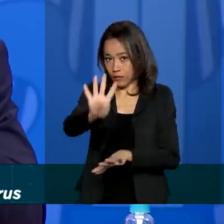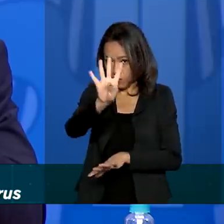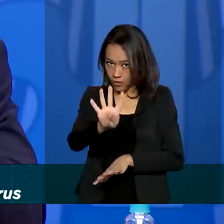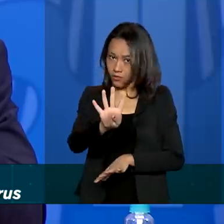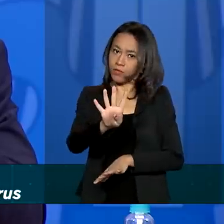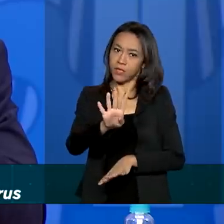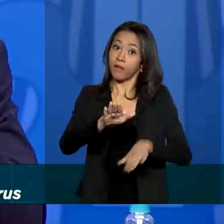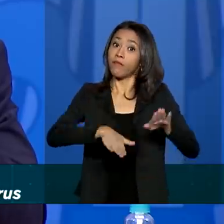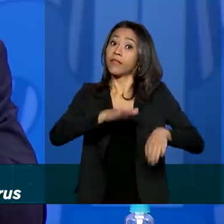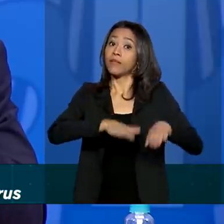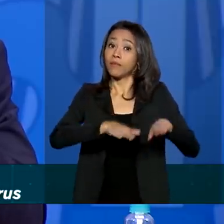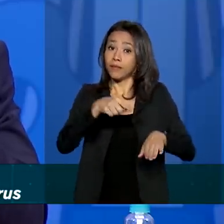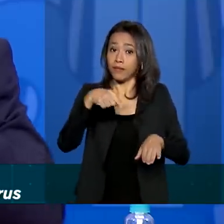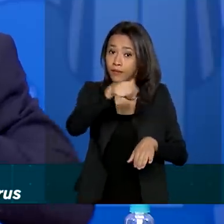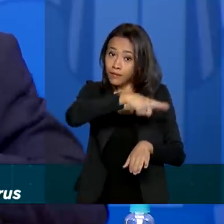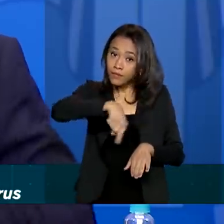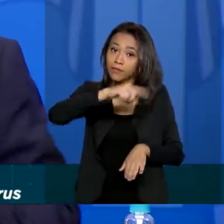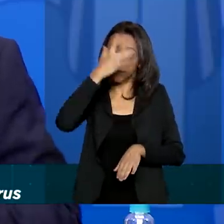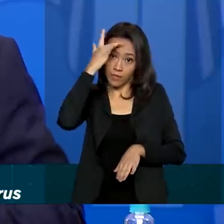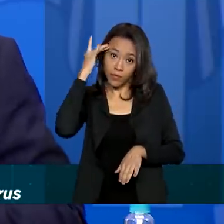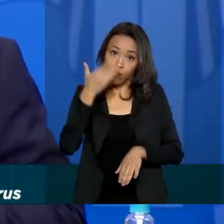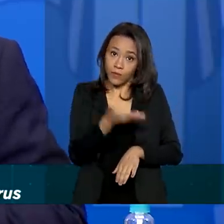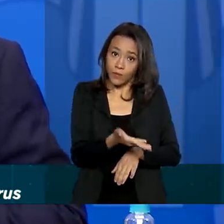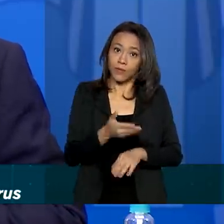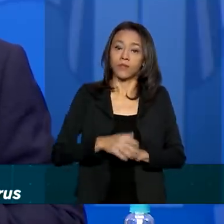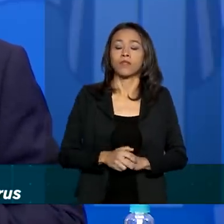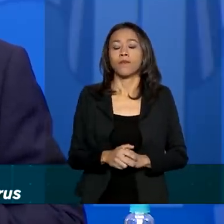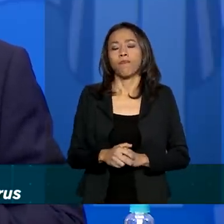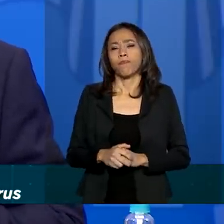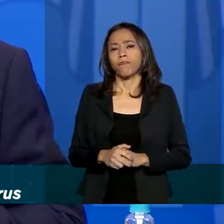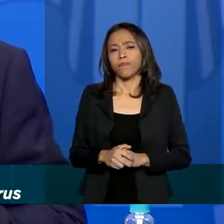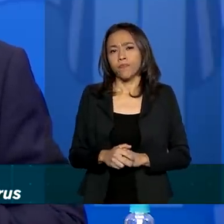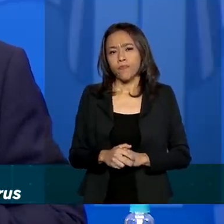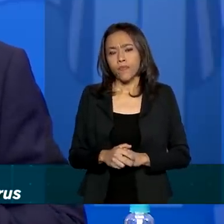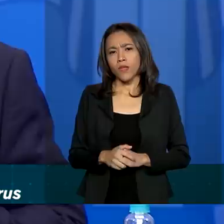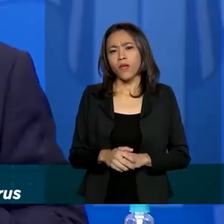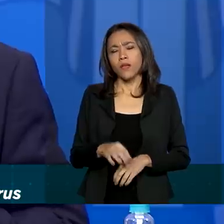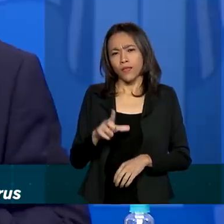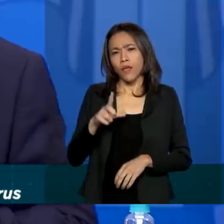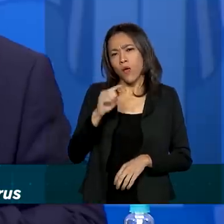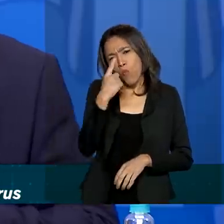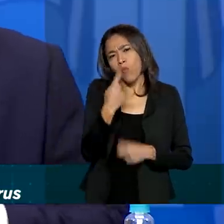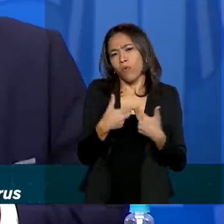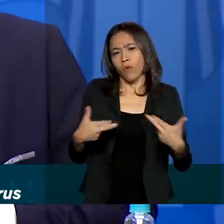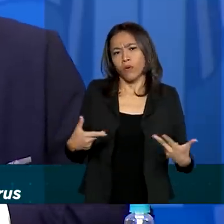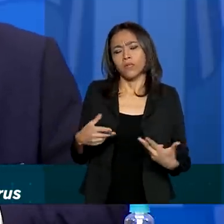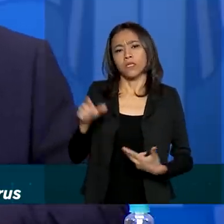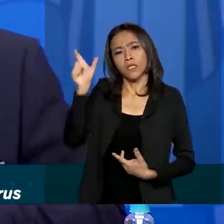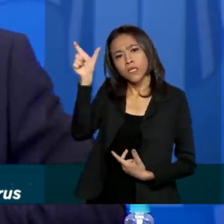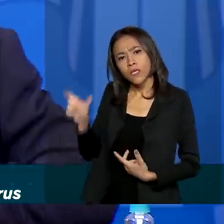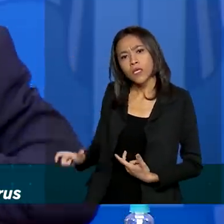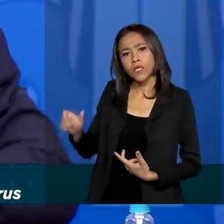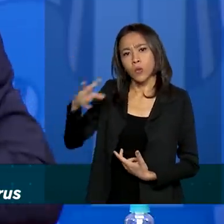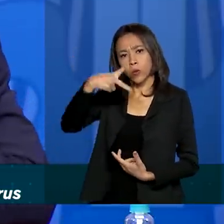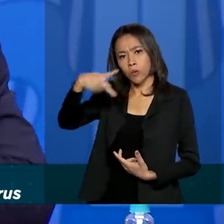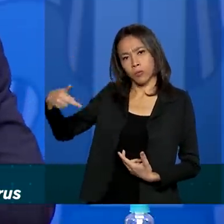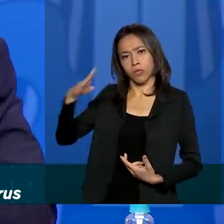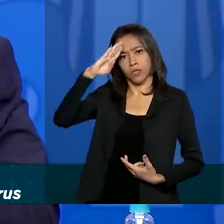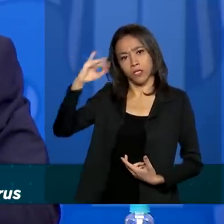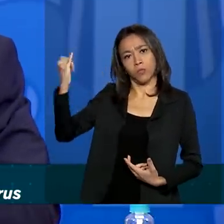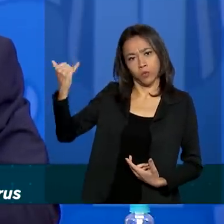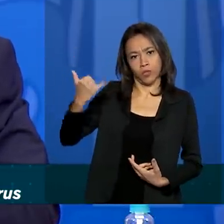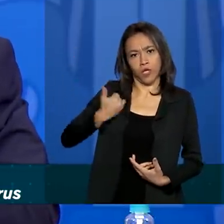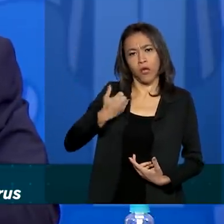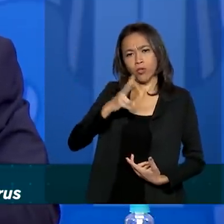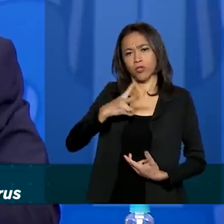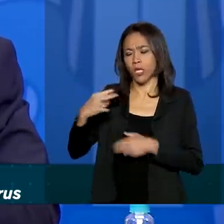desses pacientes. Isso é uma coisa que o presidente Jair Bolsonaro, ele, nas conversas